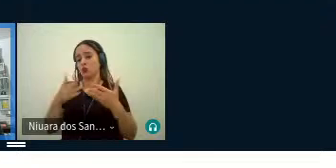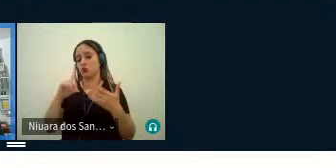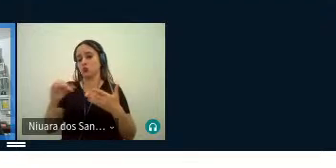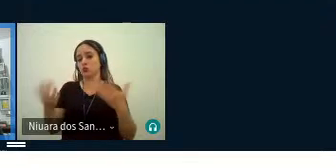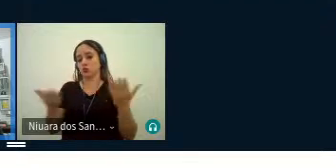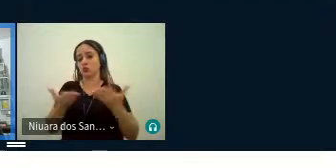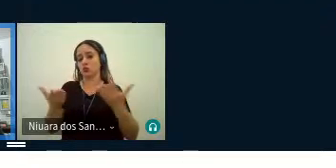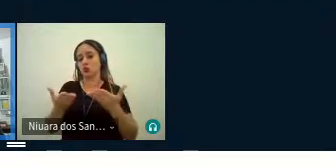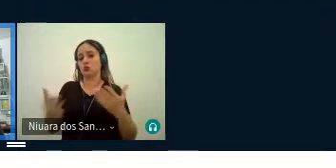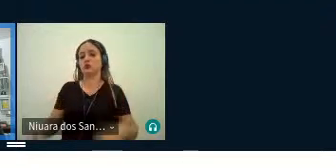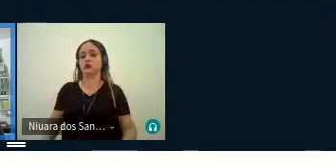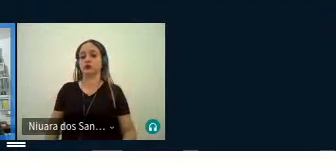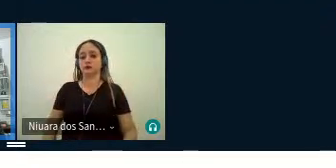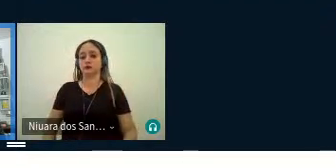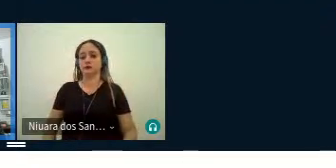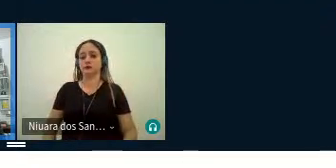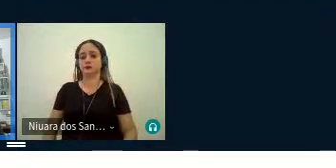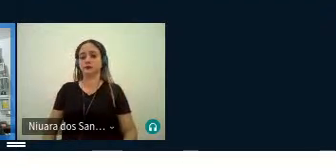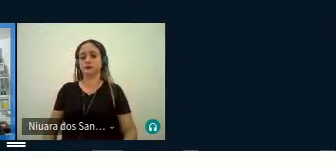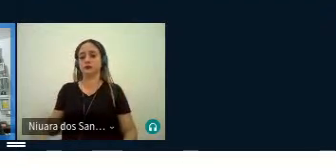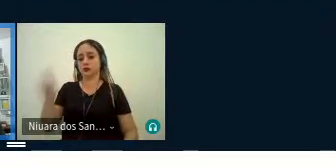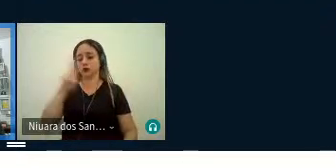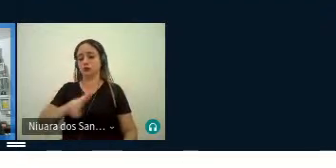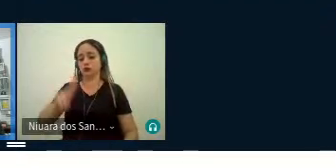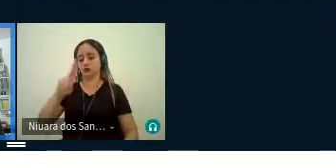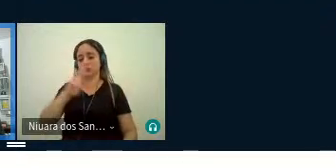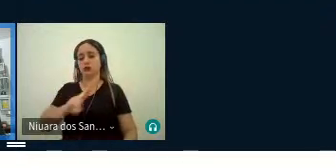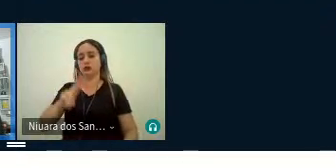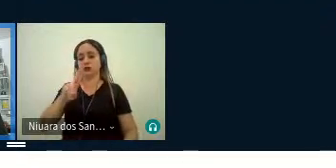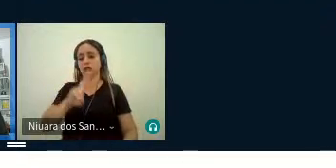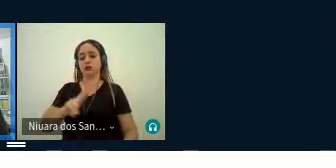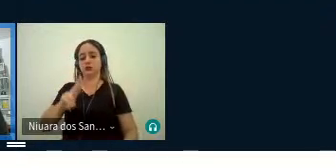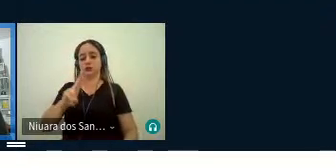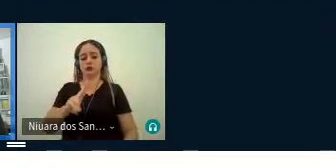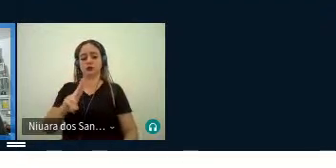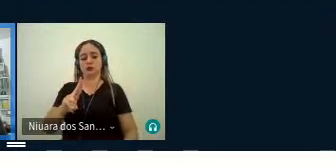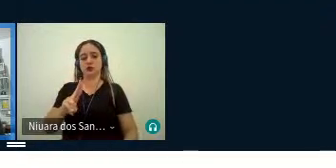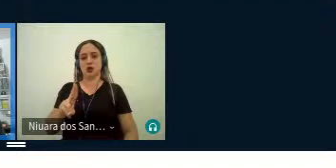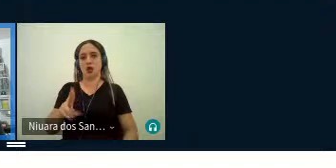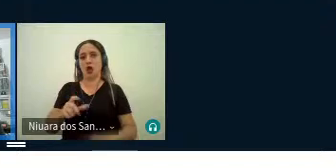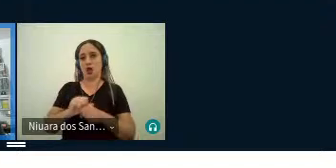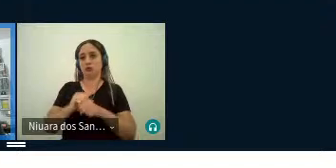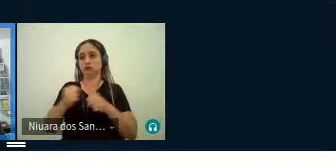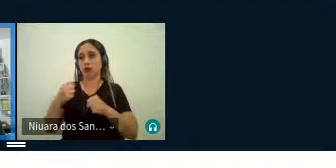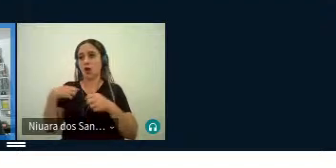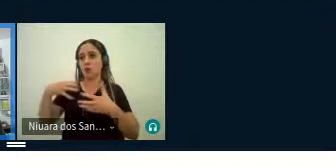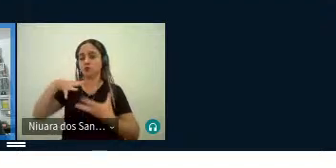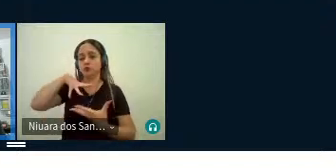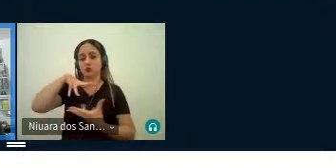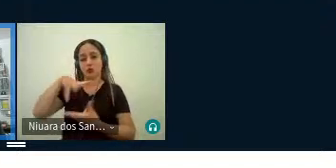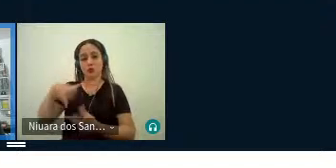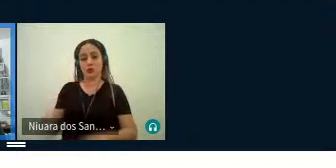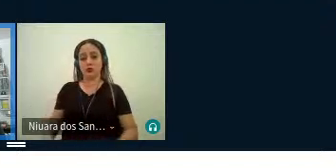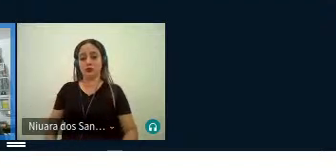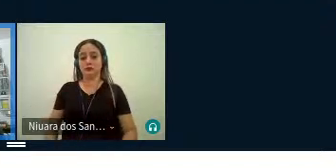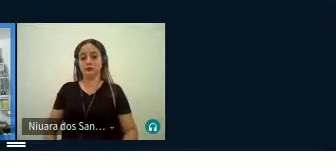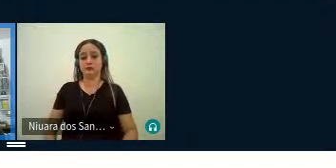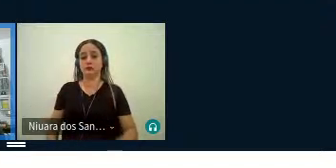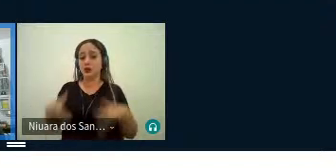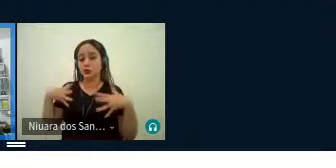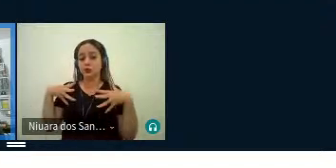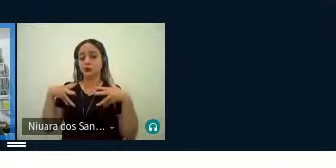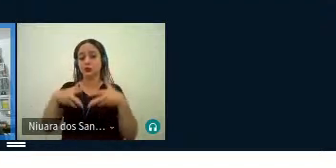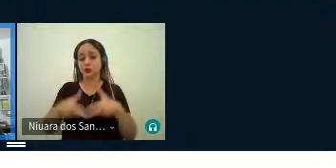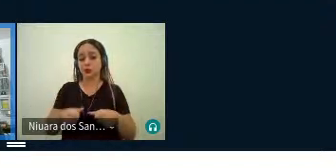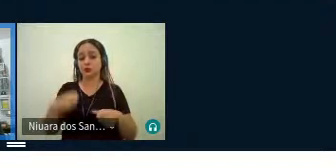Estão sendo utilizados em grande parte do mundo, né? Então, tudo isso